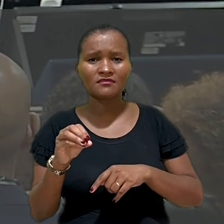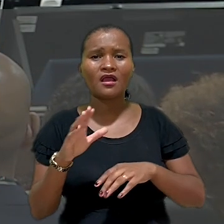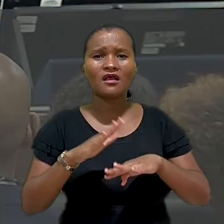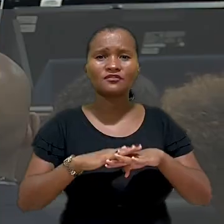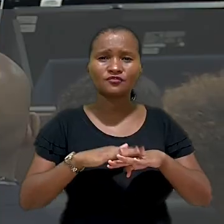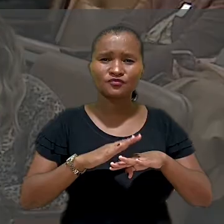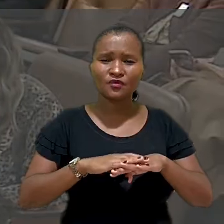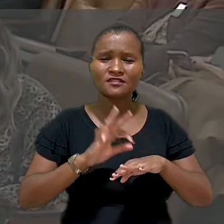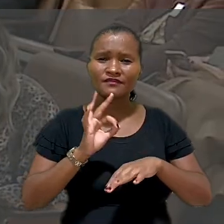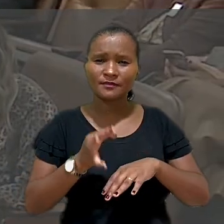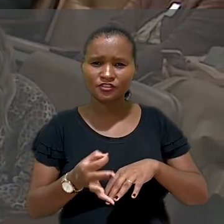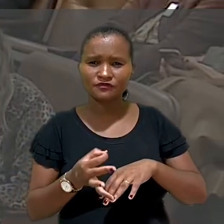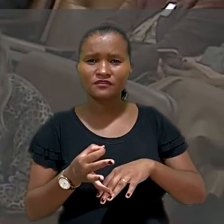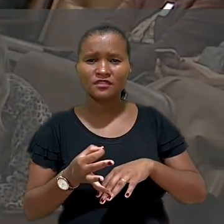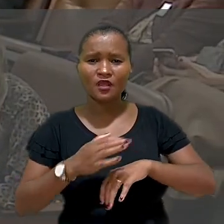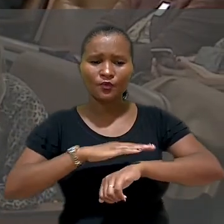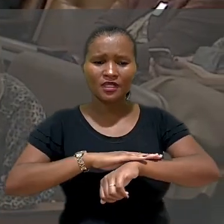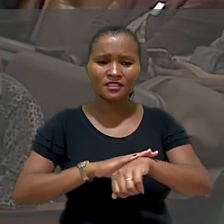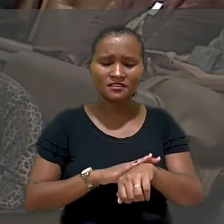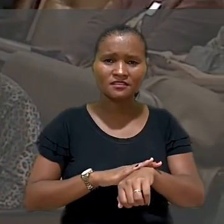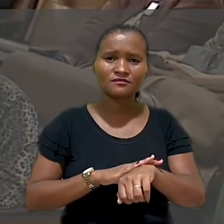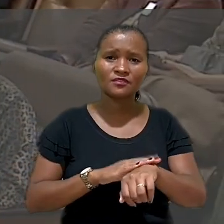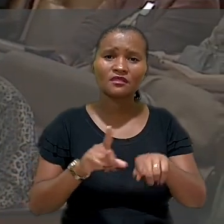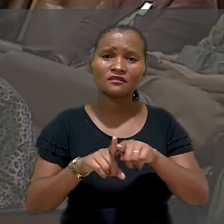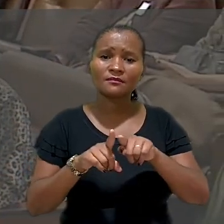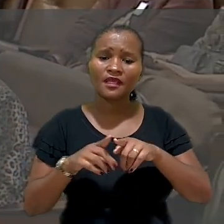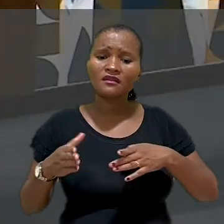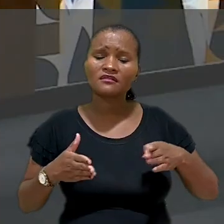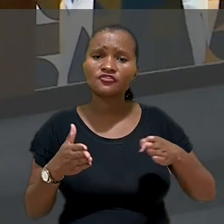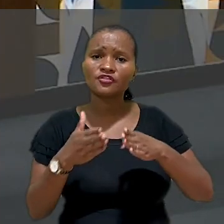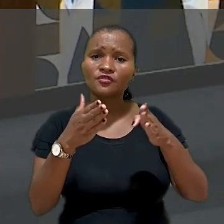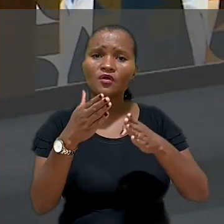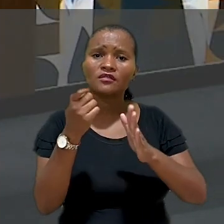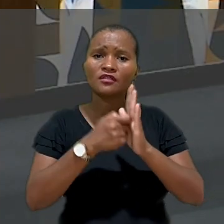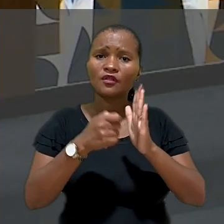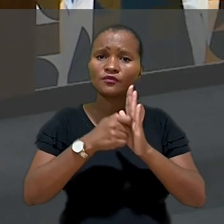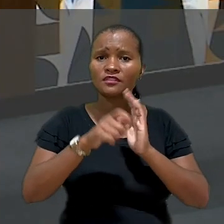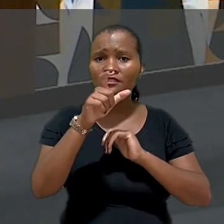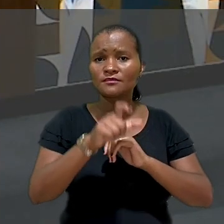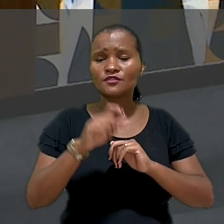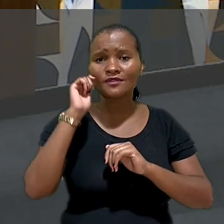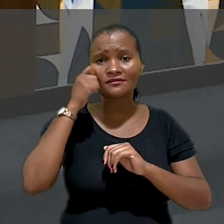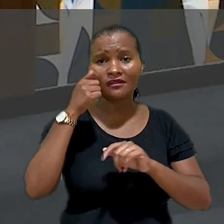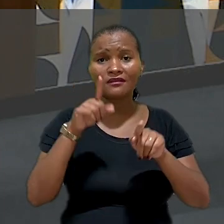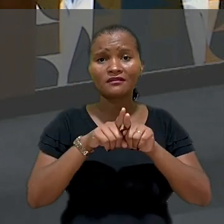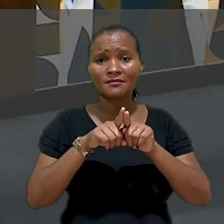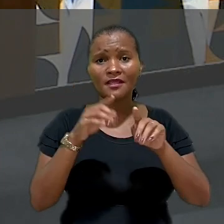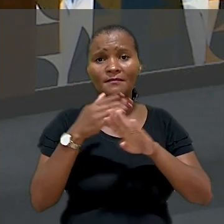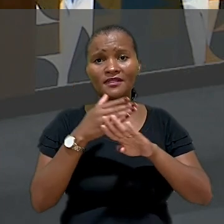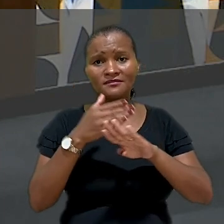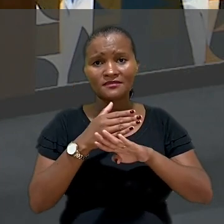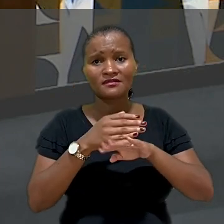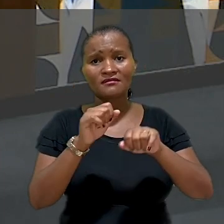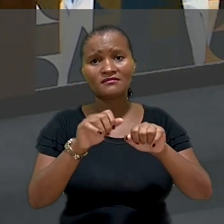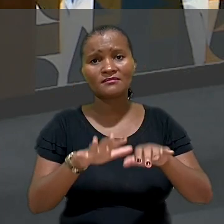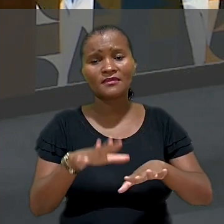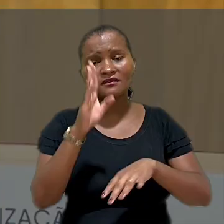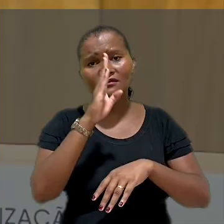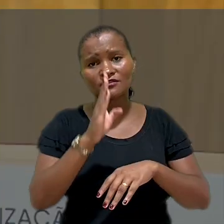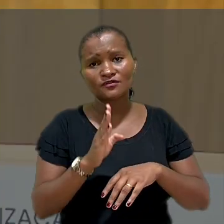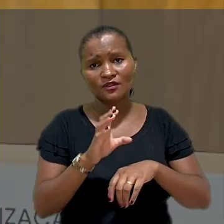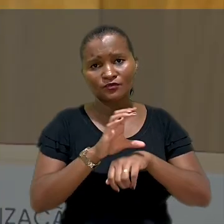contemporaneidade e a trajetória de luta das pessoas negras, inclusive a participação delas na Assembleia Nacional